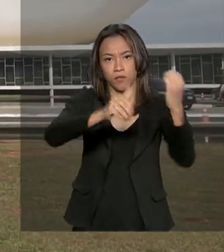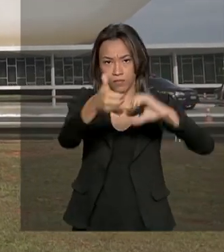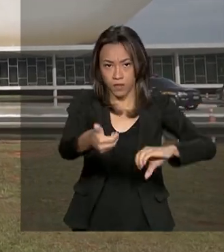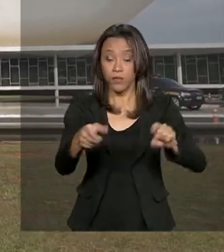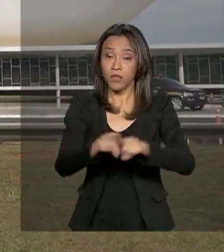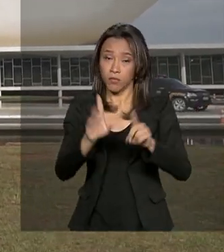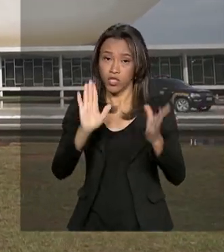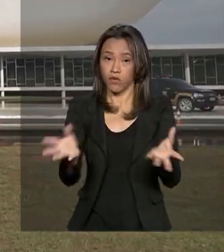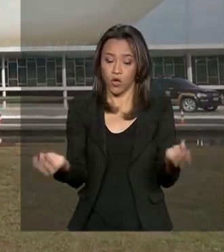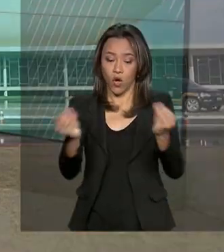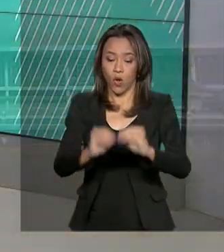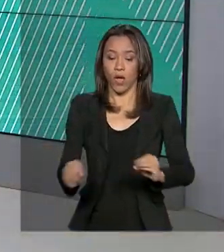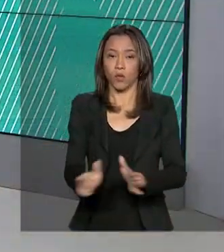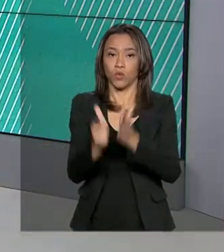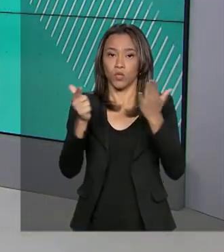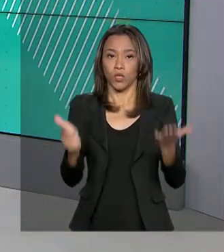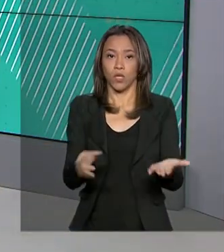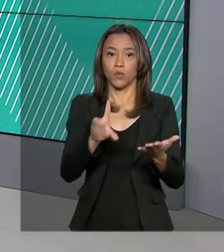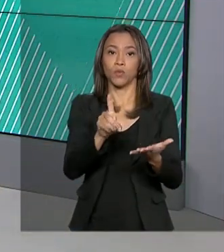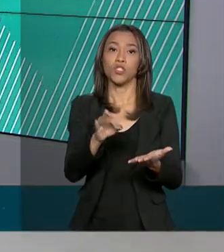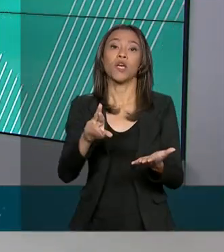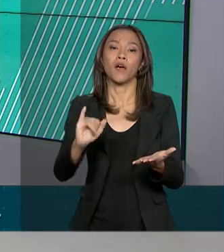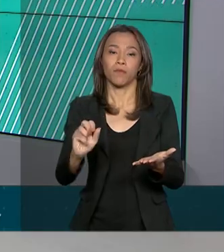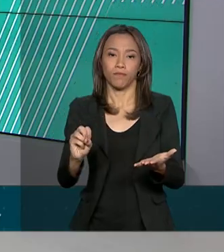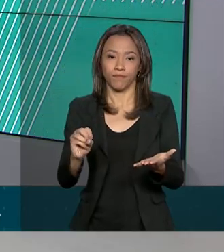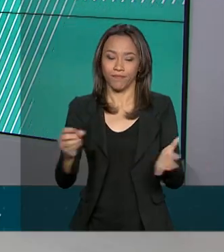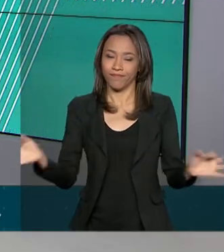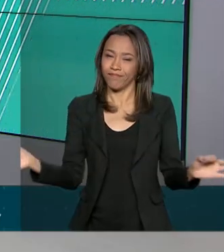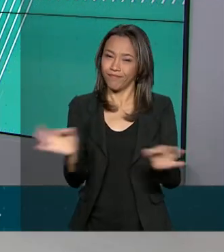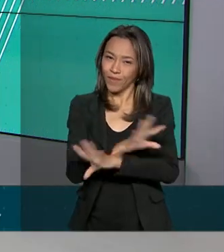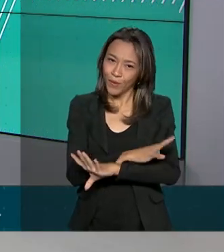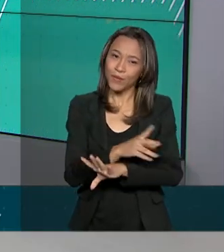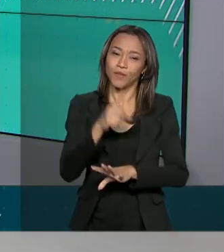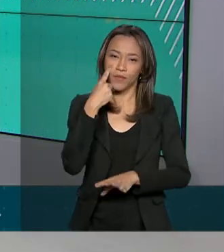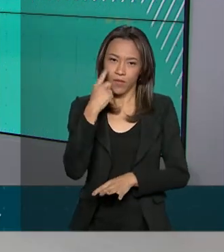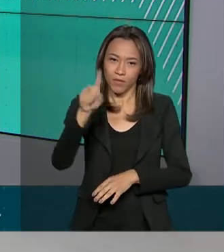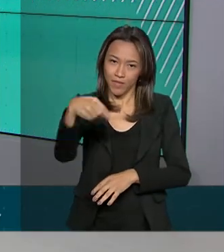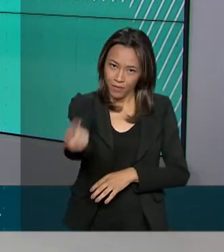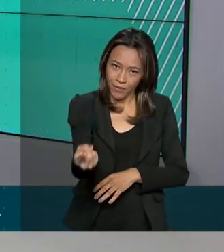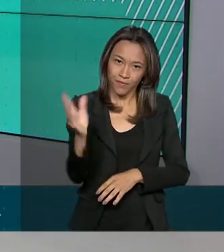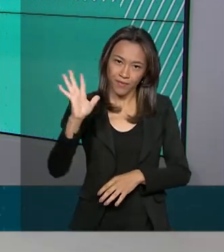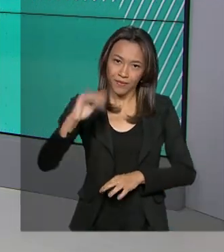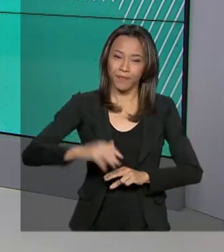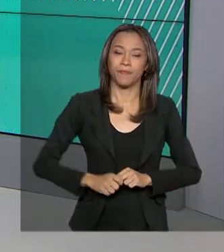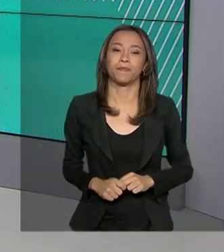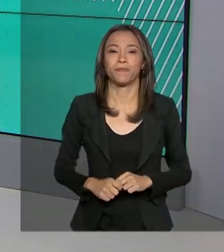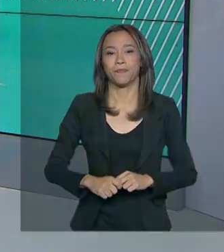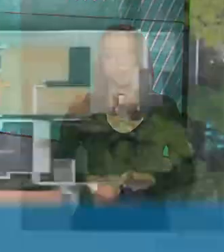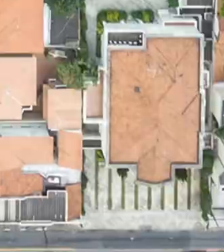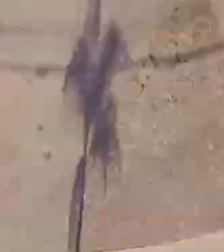Oficial da União. A gente fica por aqui, nos vemos na próxima edição. Até lá!